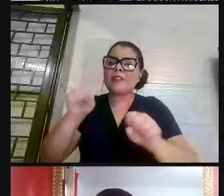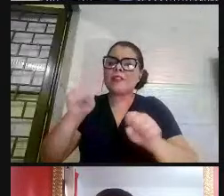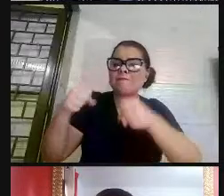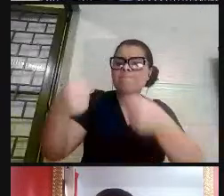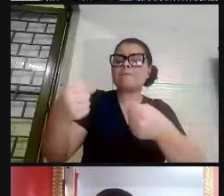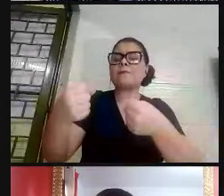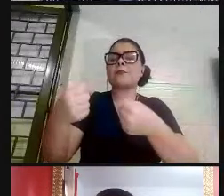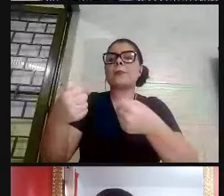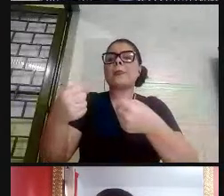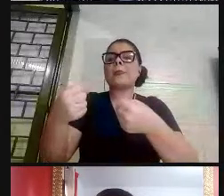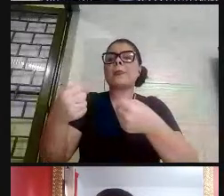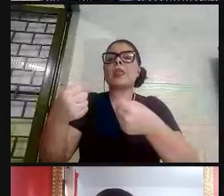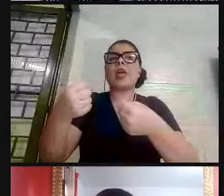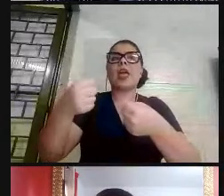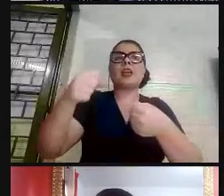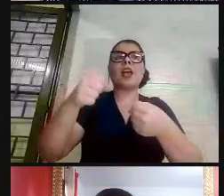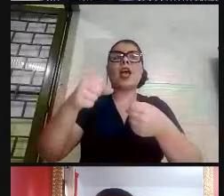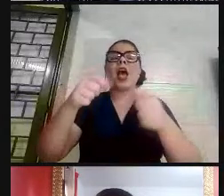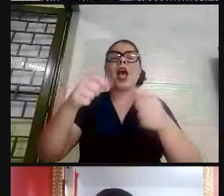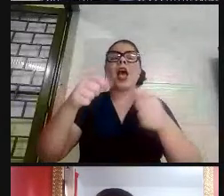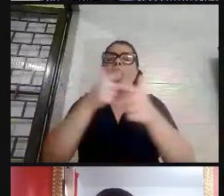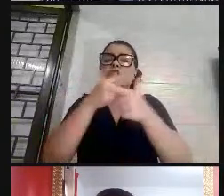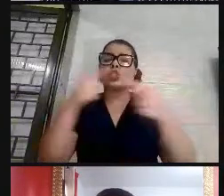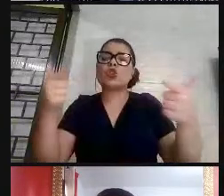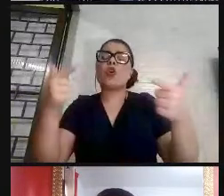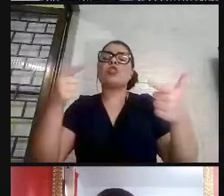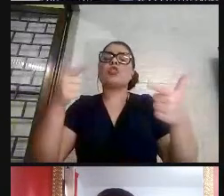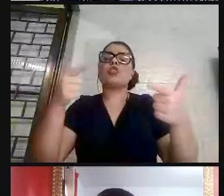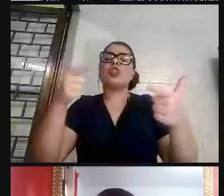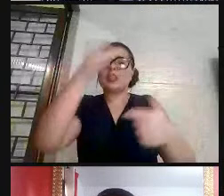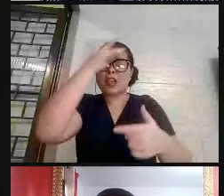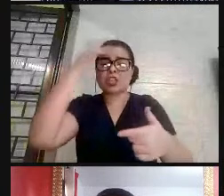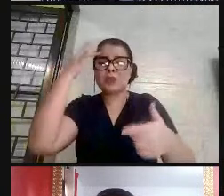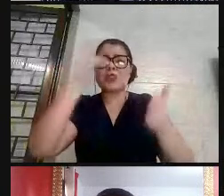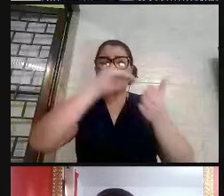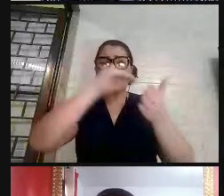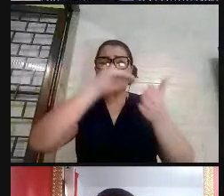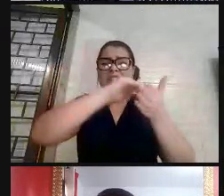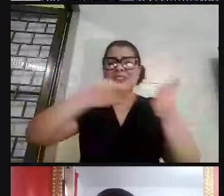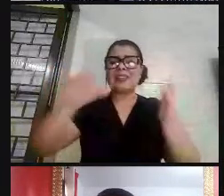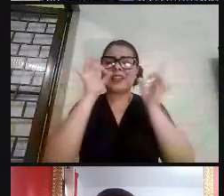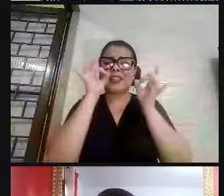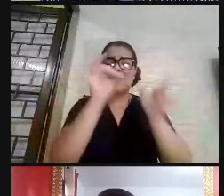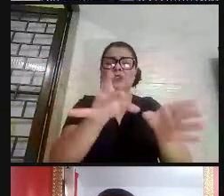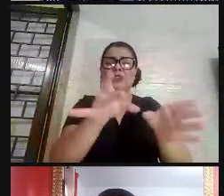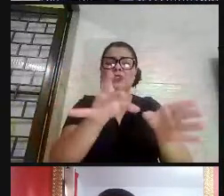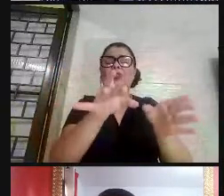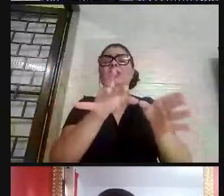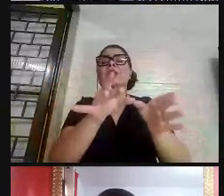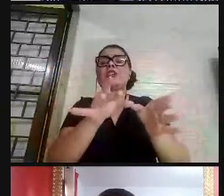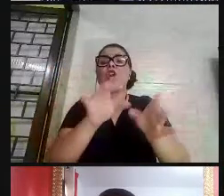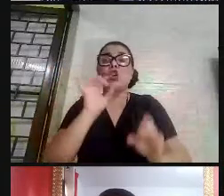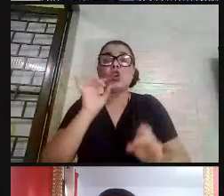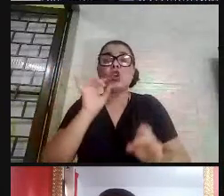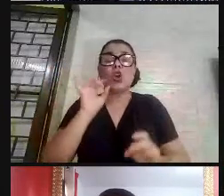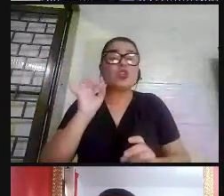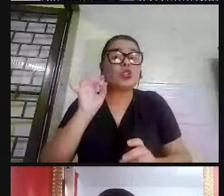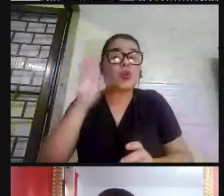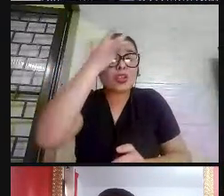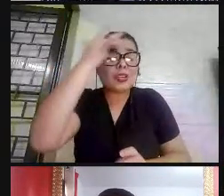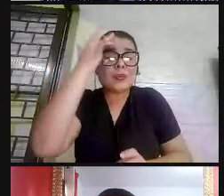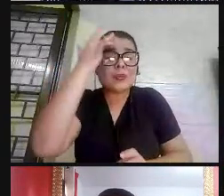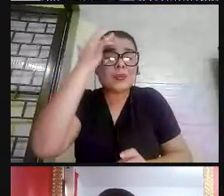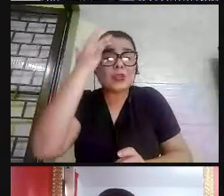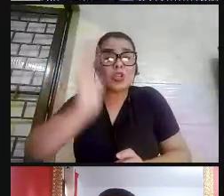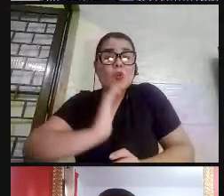a sorte dos excluídos e dos rejeitados. Somente os fortes conseguem